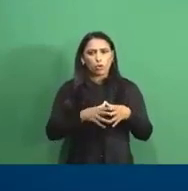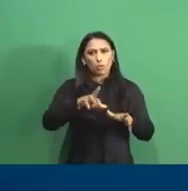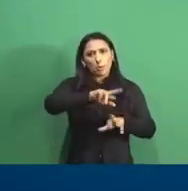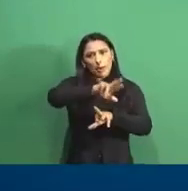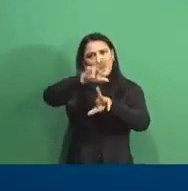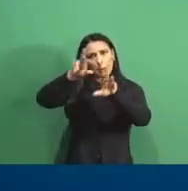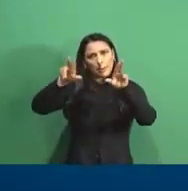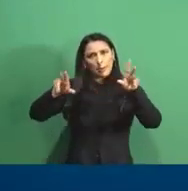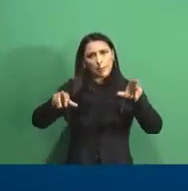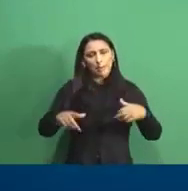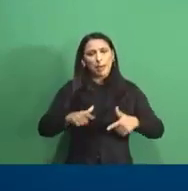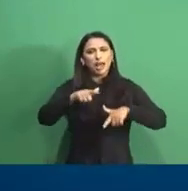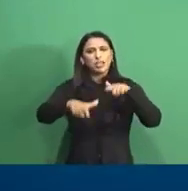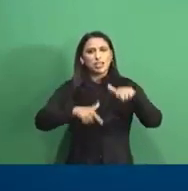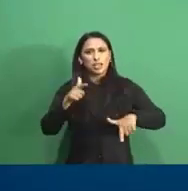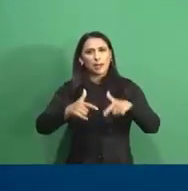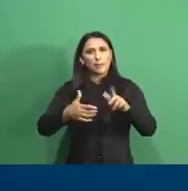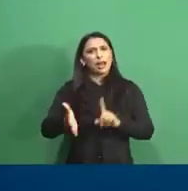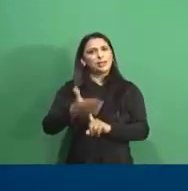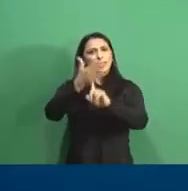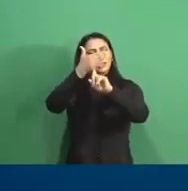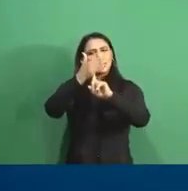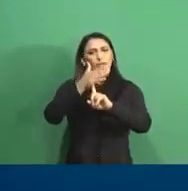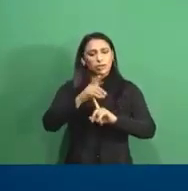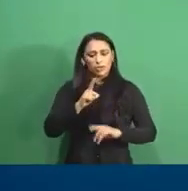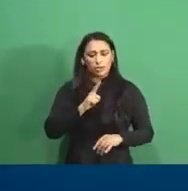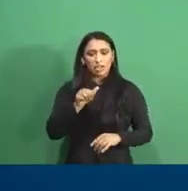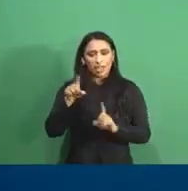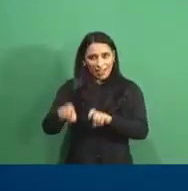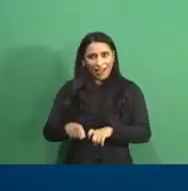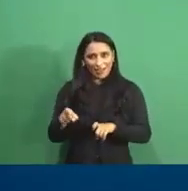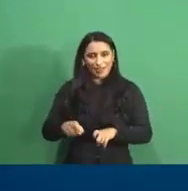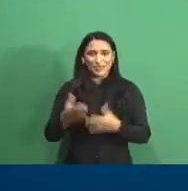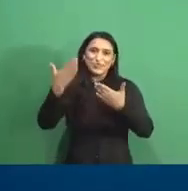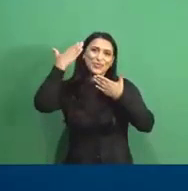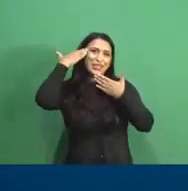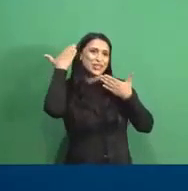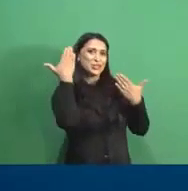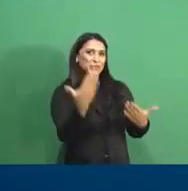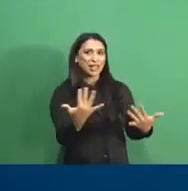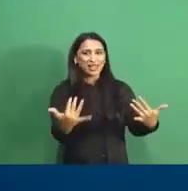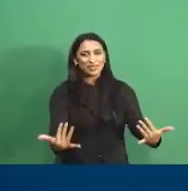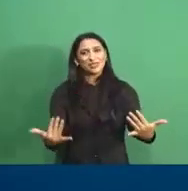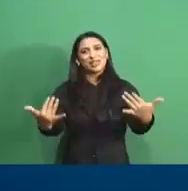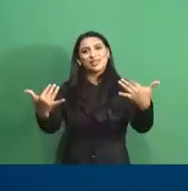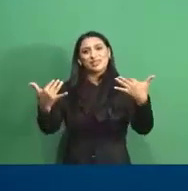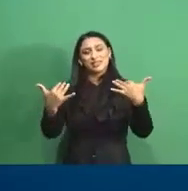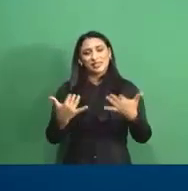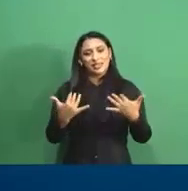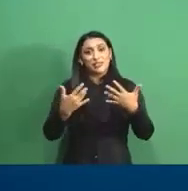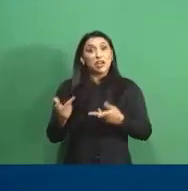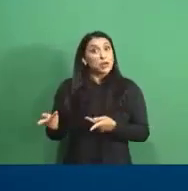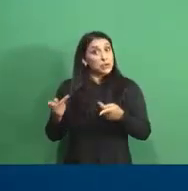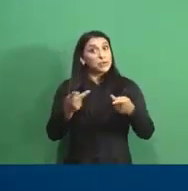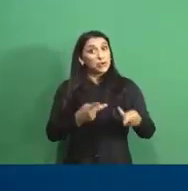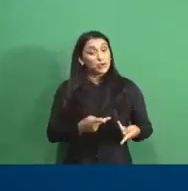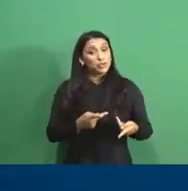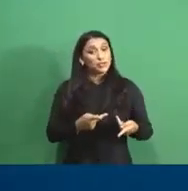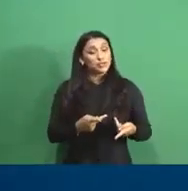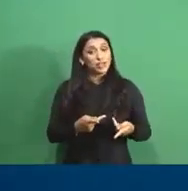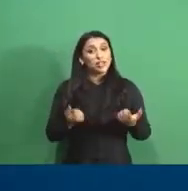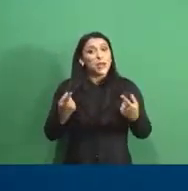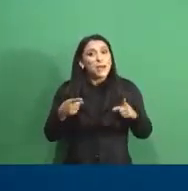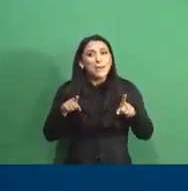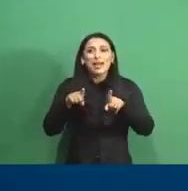pessoas da área de negócio, tecnologia e agro. Muito obrigada pela atenção e fico com o convite. Quem quer ser